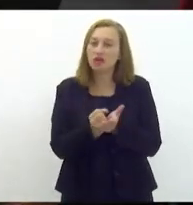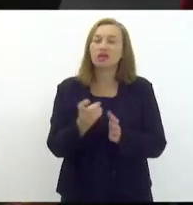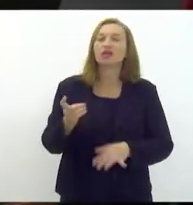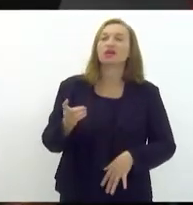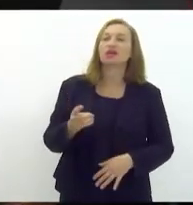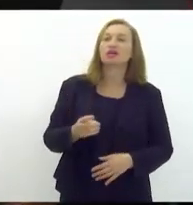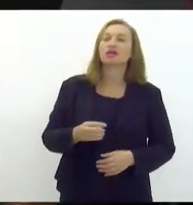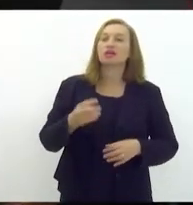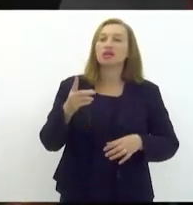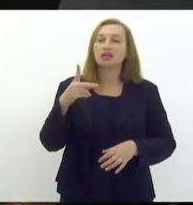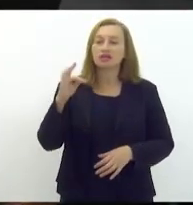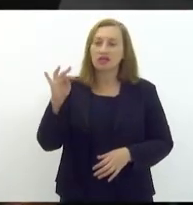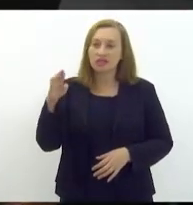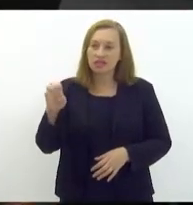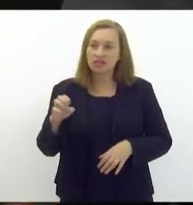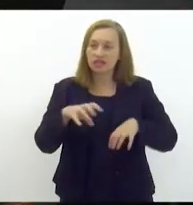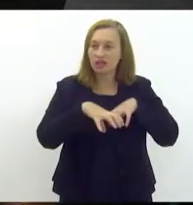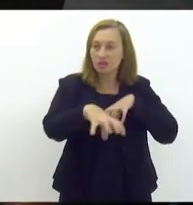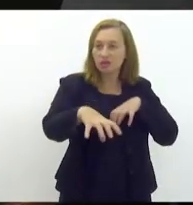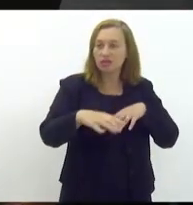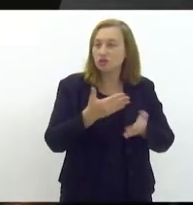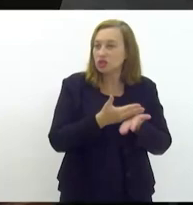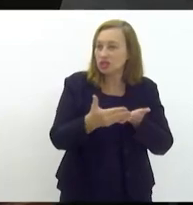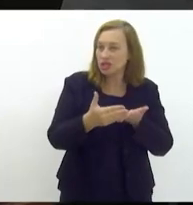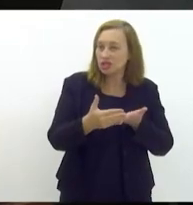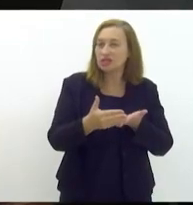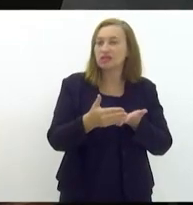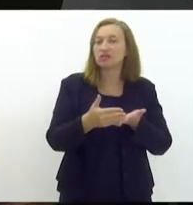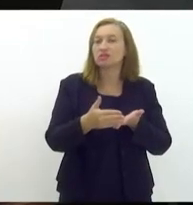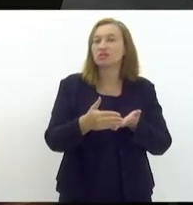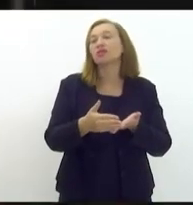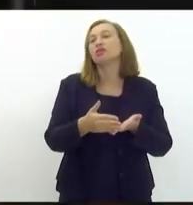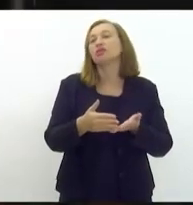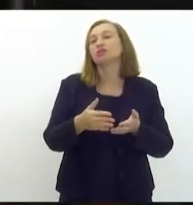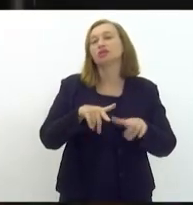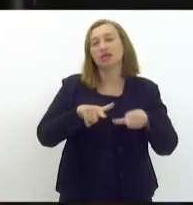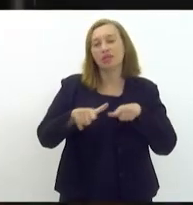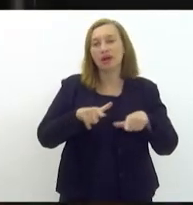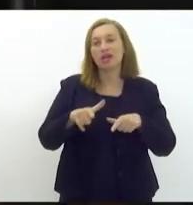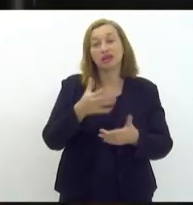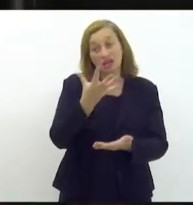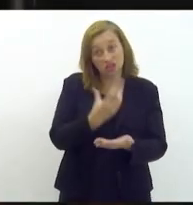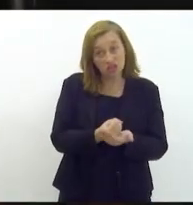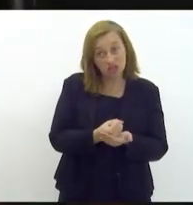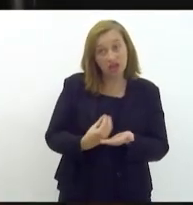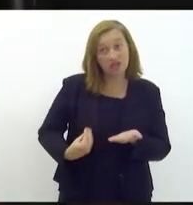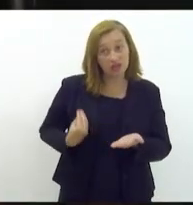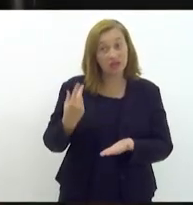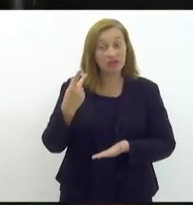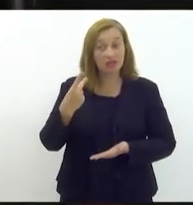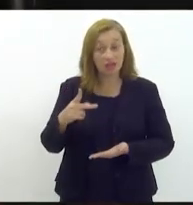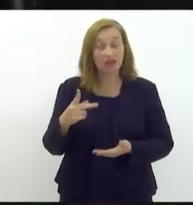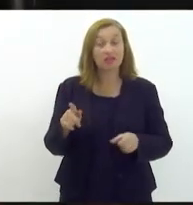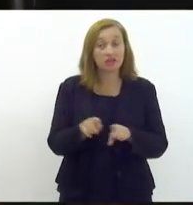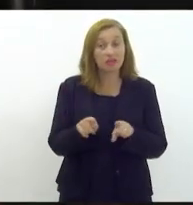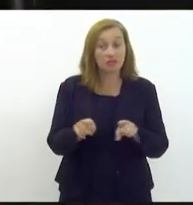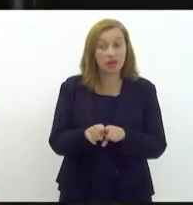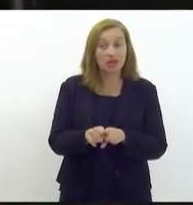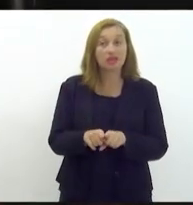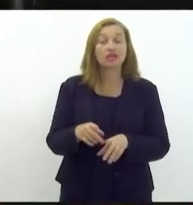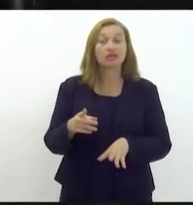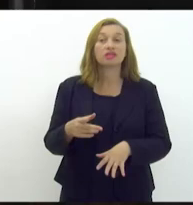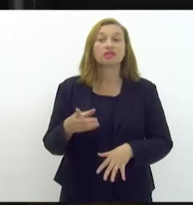Franciane está no remoto, desde o início da sessão, assim que abriu. Vale a gente registrar aí a participação também dos nossos